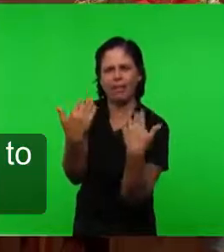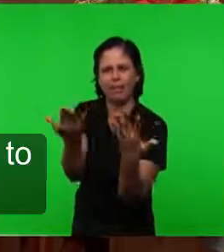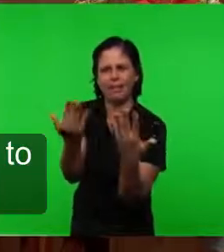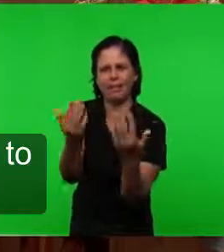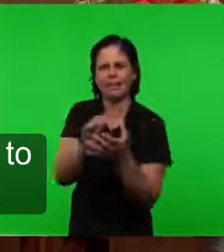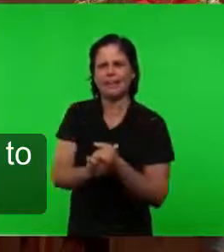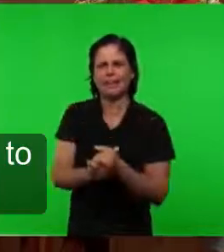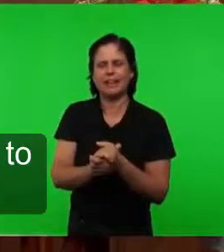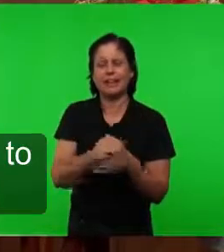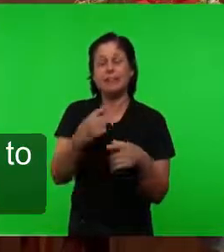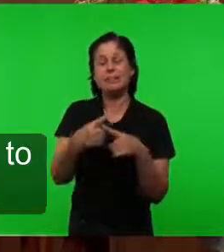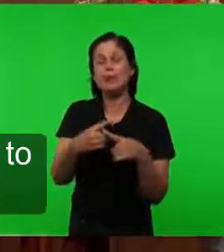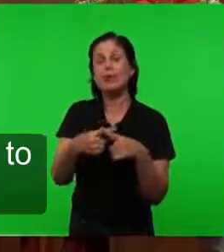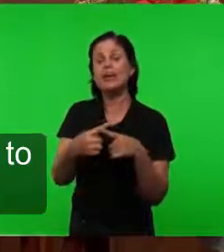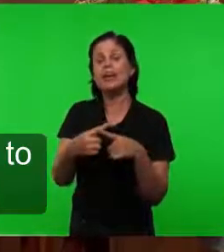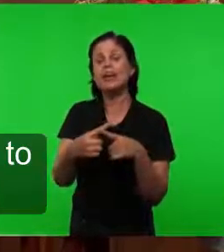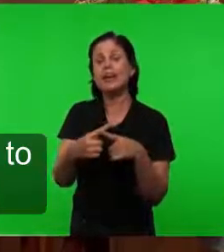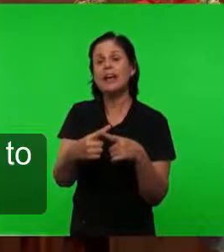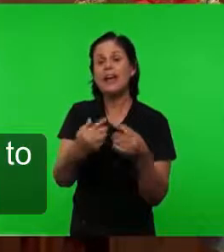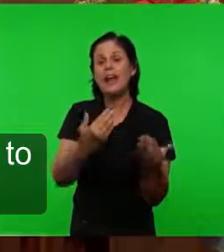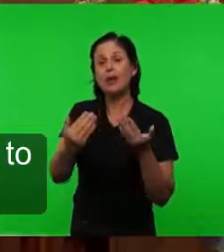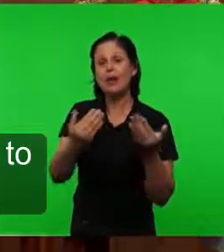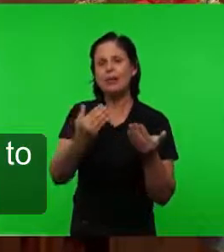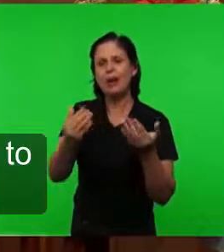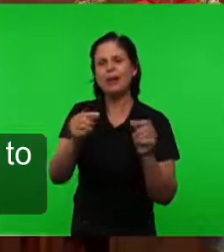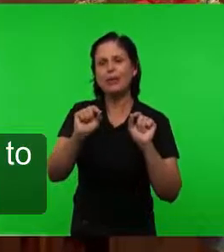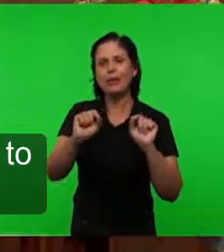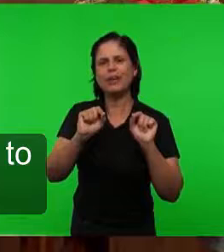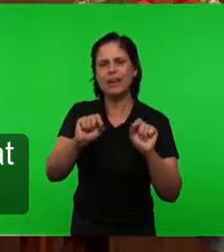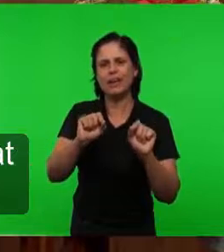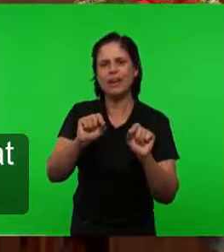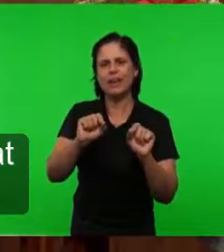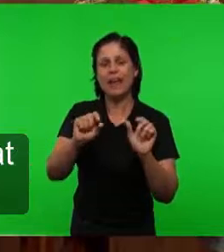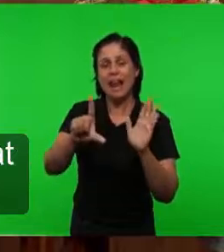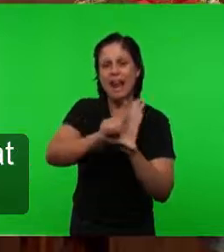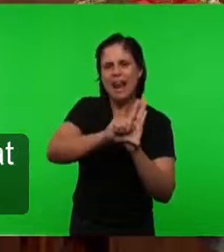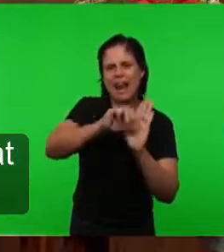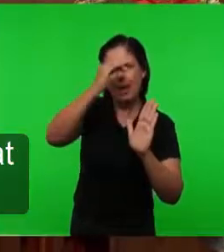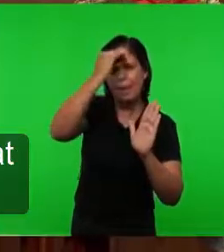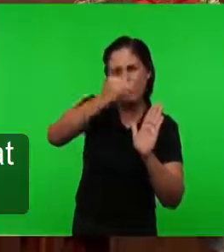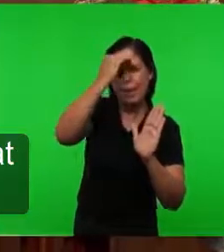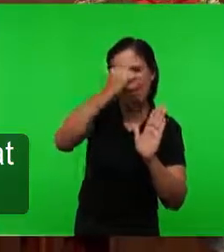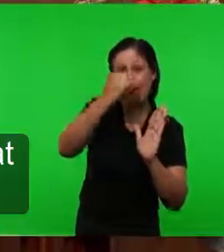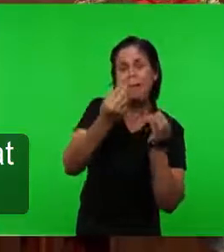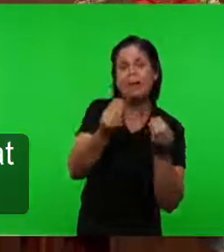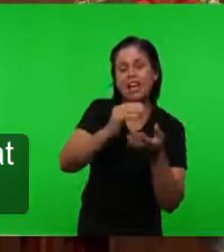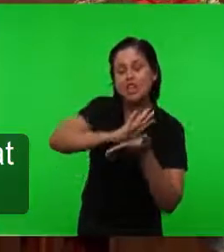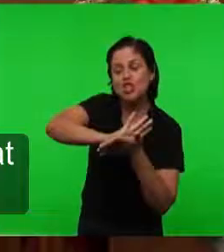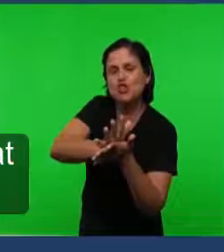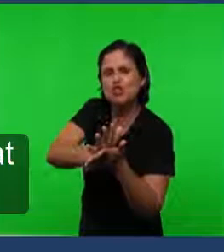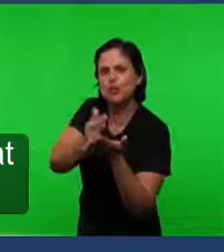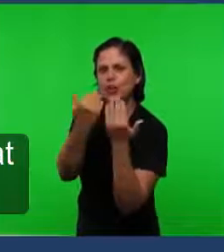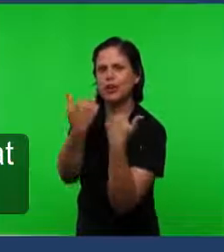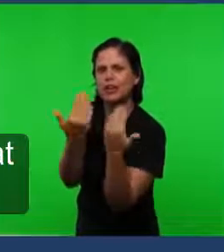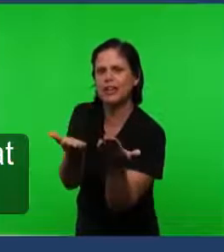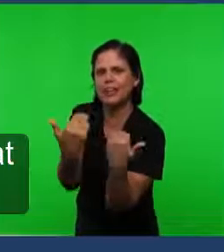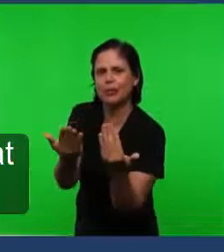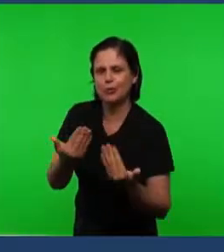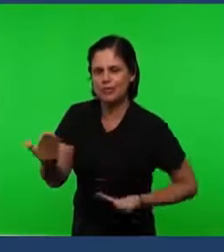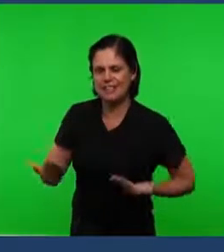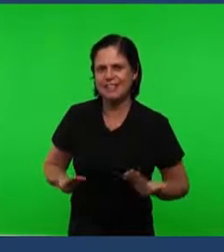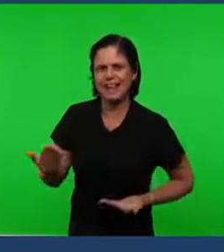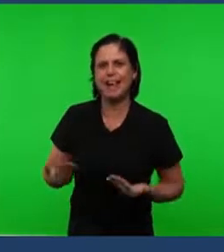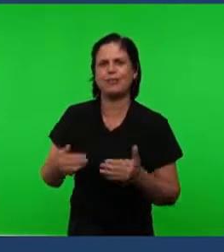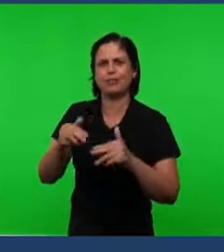obras Que é Joio Para eliminar O trigo Então nós vamos Ver a parábola Do